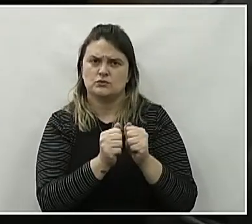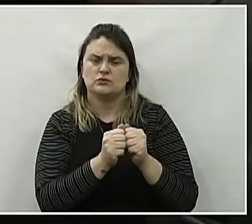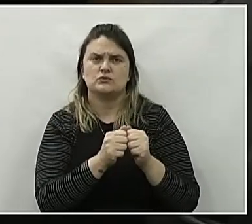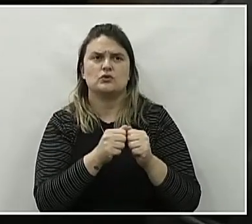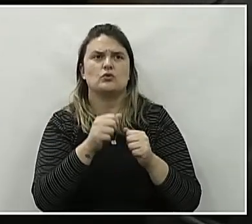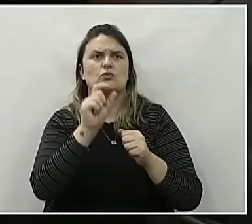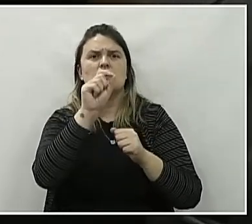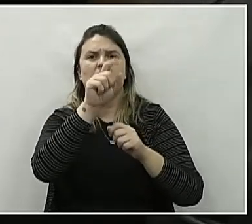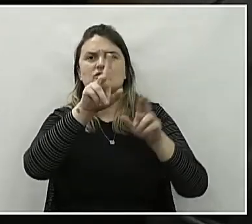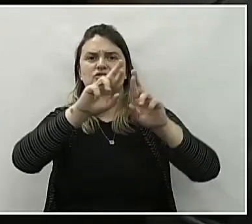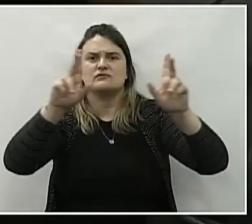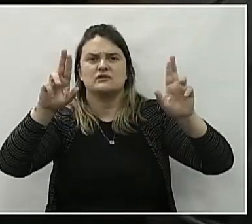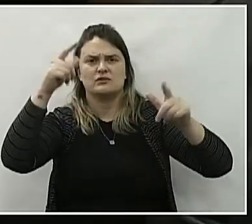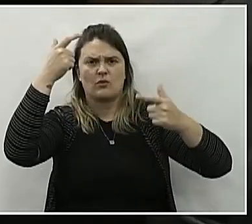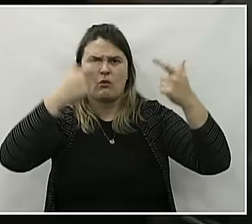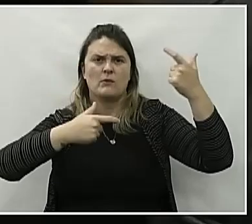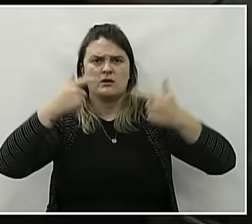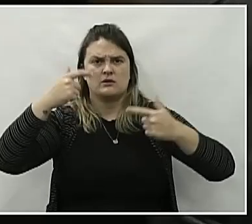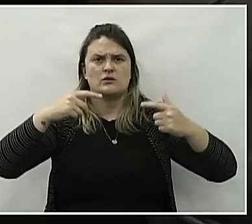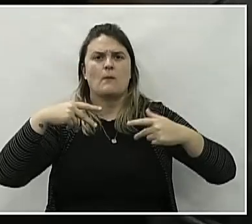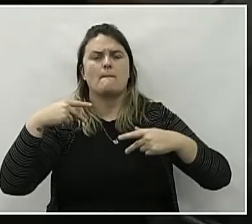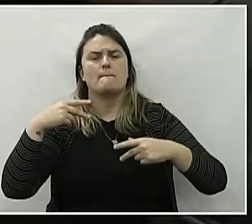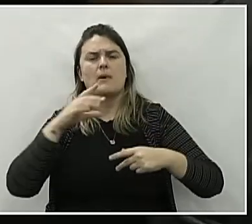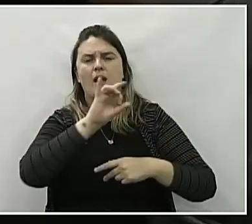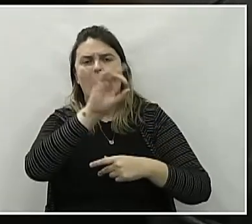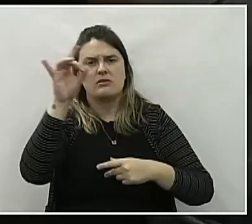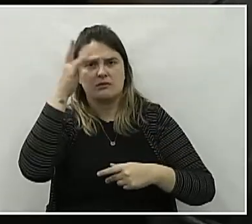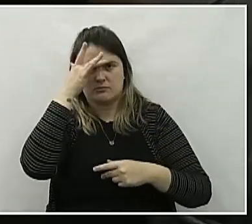diferenças de atitudes de um político para o outro.